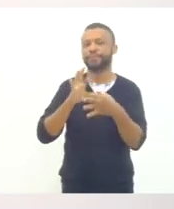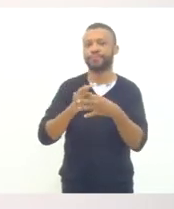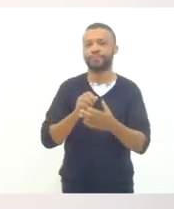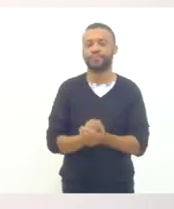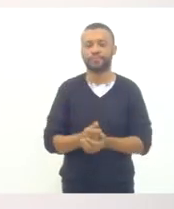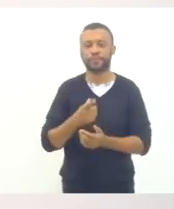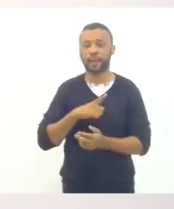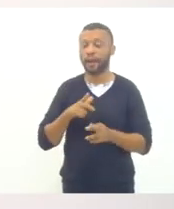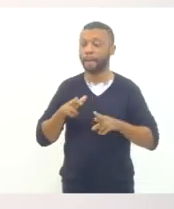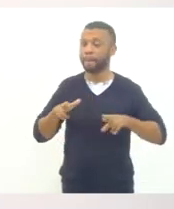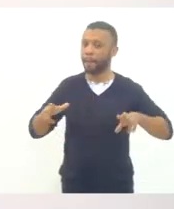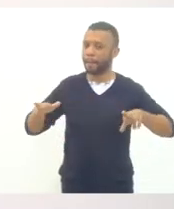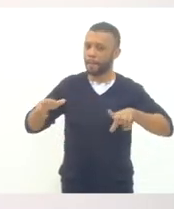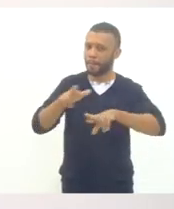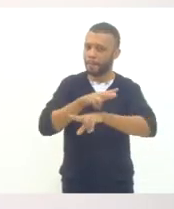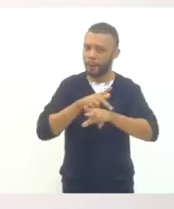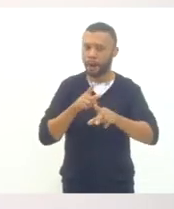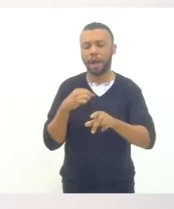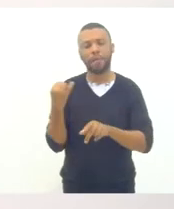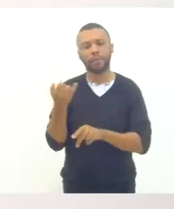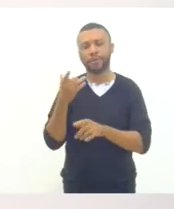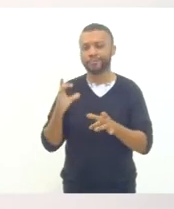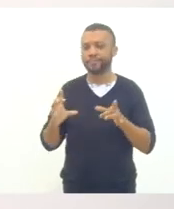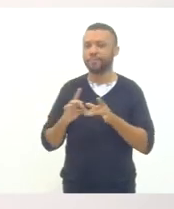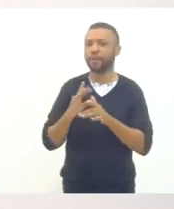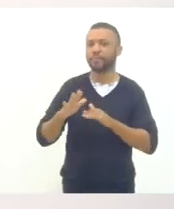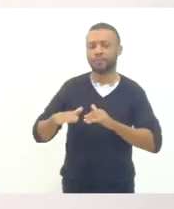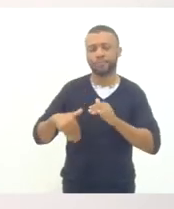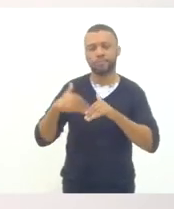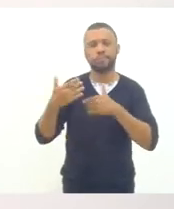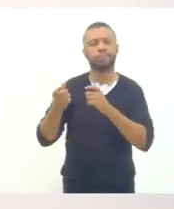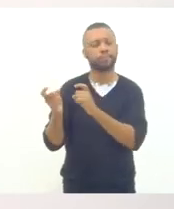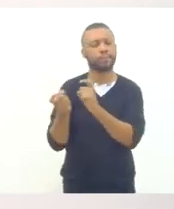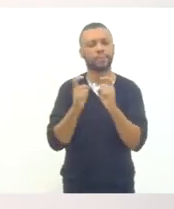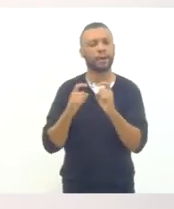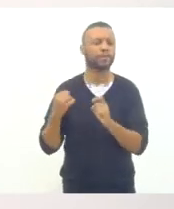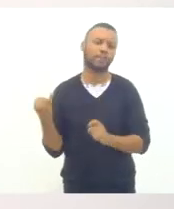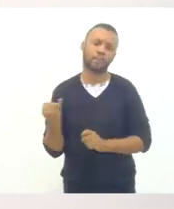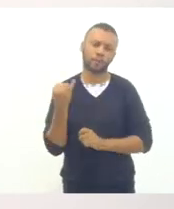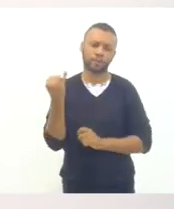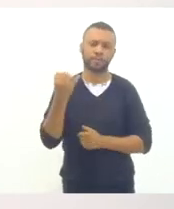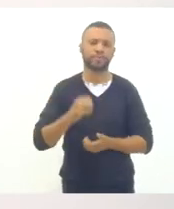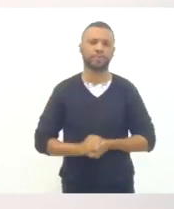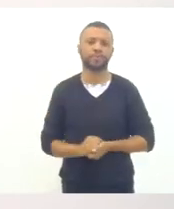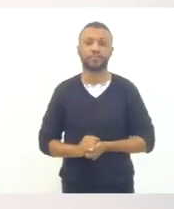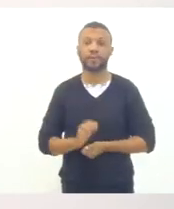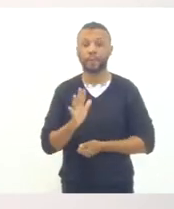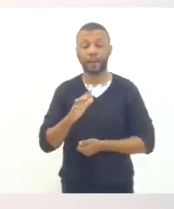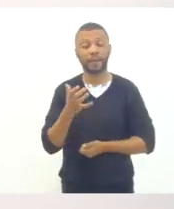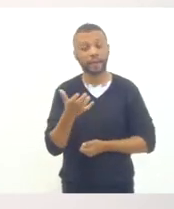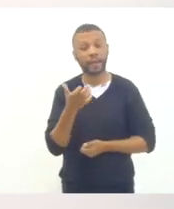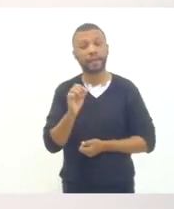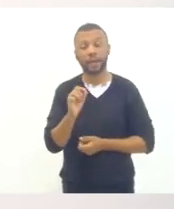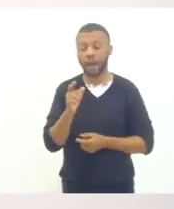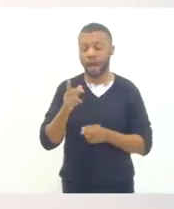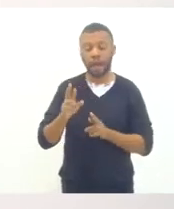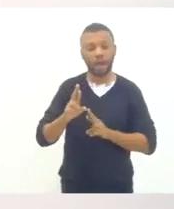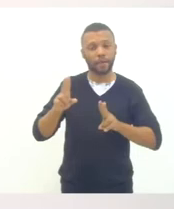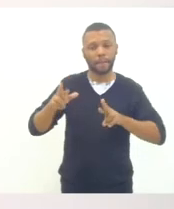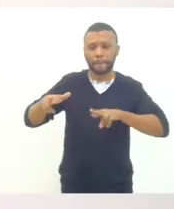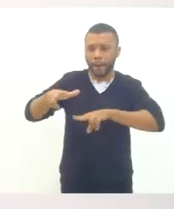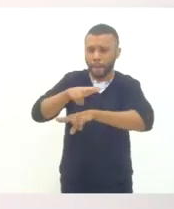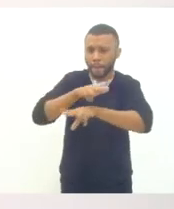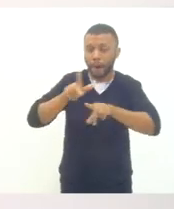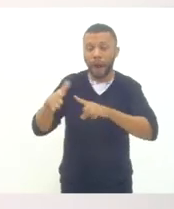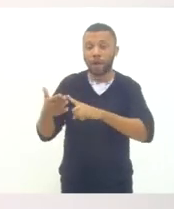faz parte de um processo de crescimento, de acúmulo, de debate fundamental. Mas a gente quer que a diferença seja construtiva, não seja